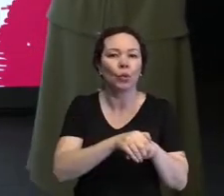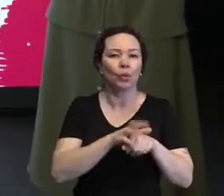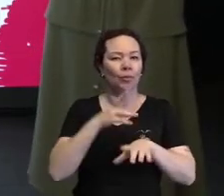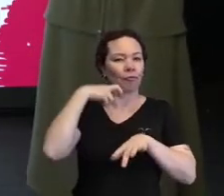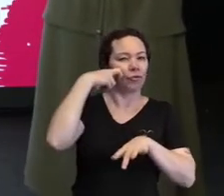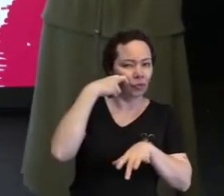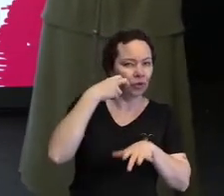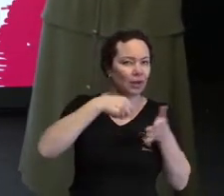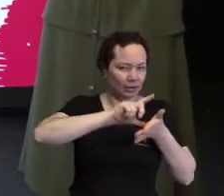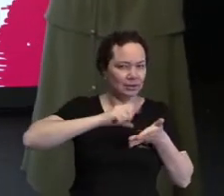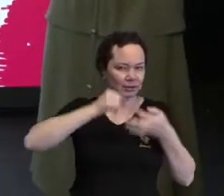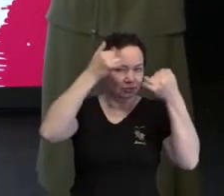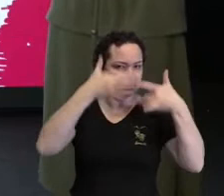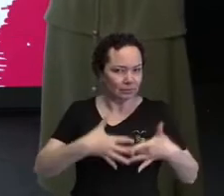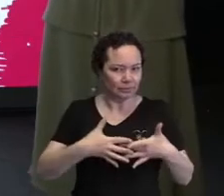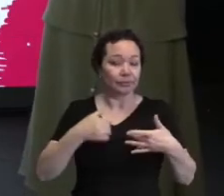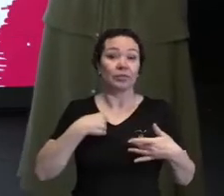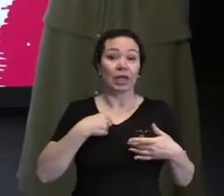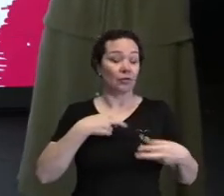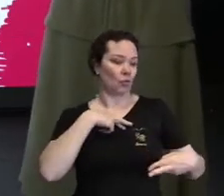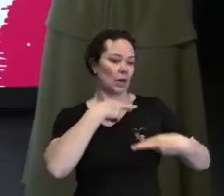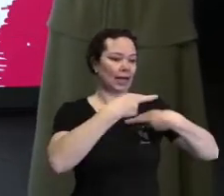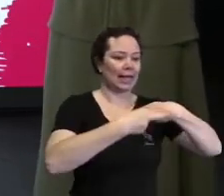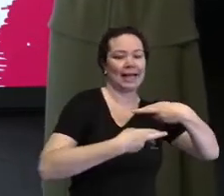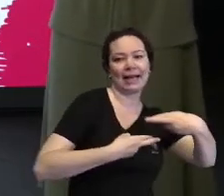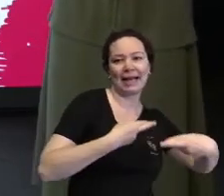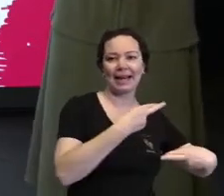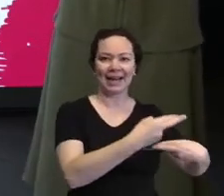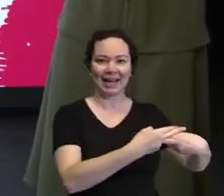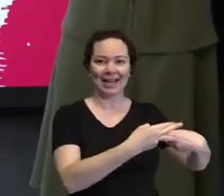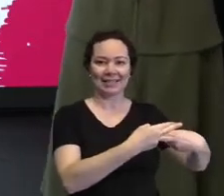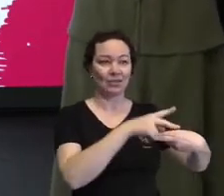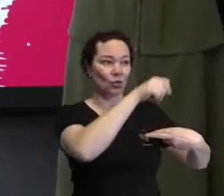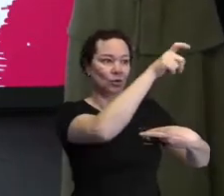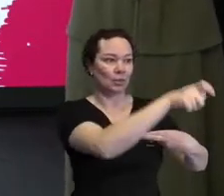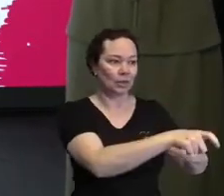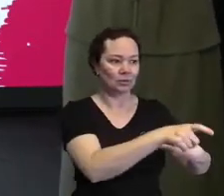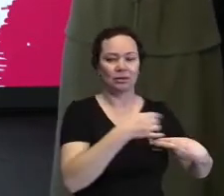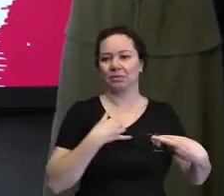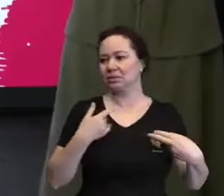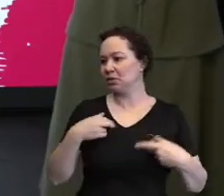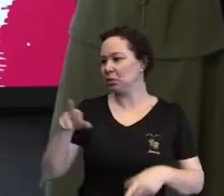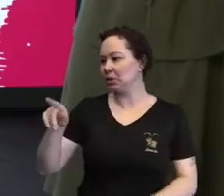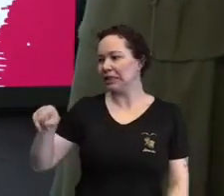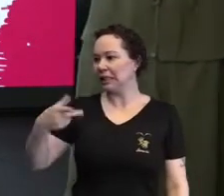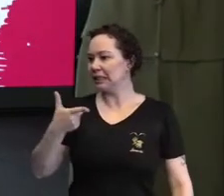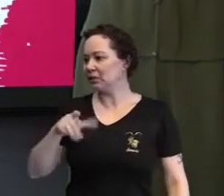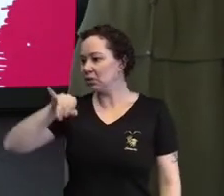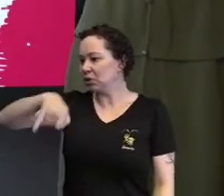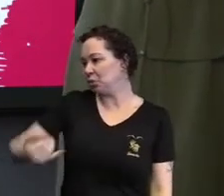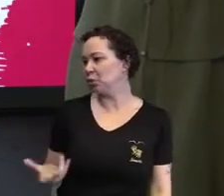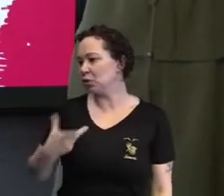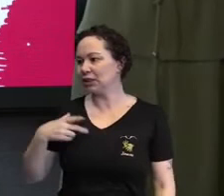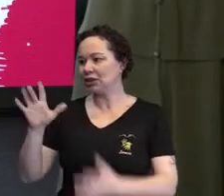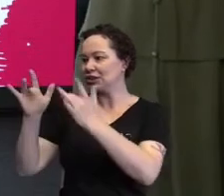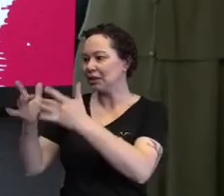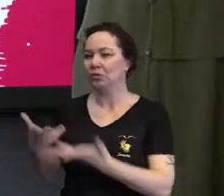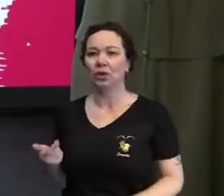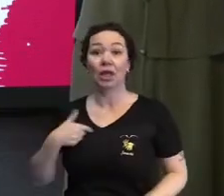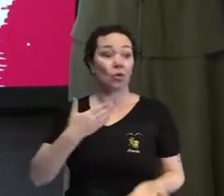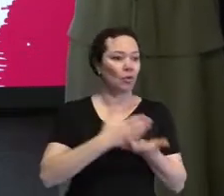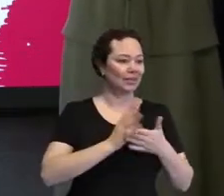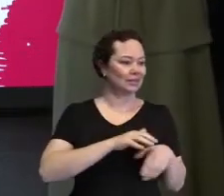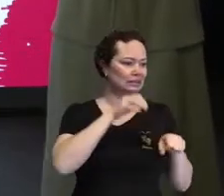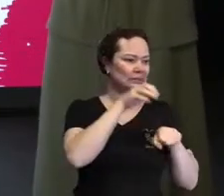vergonha? Às vezes eu quero... Vou me relacionar com alguém? Pô, meu irmão não tem as mesmas oportunidades que eu. Isso pode gerar culpa. Ou,